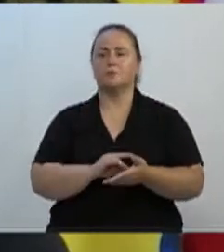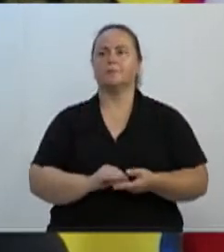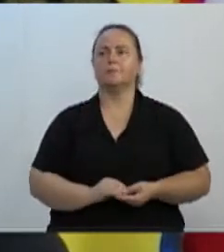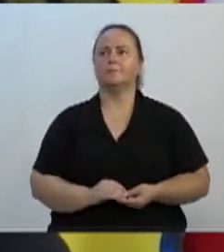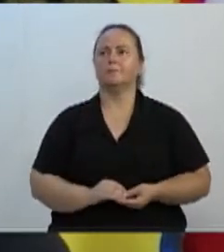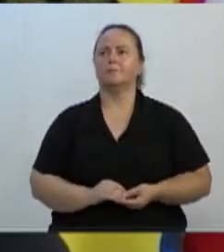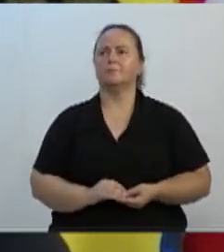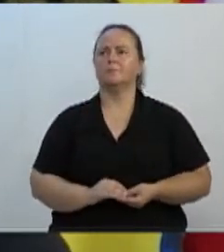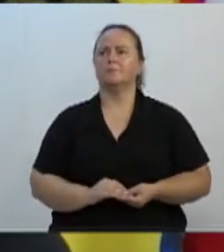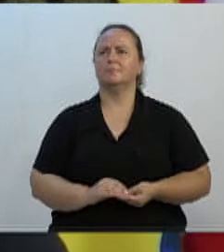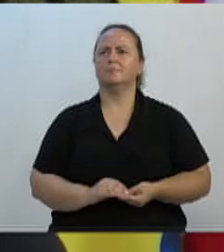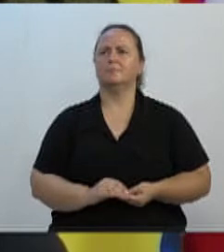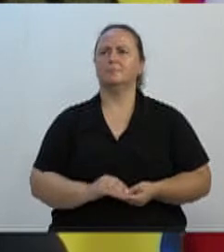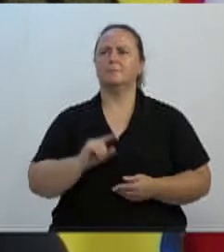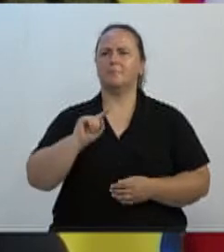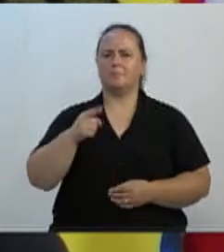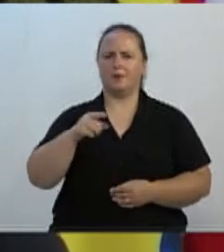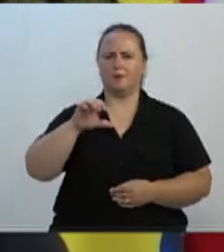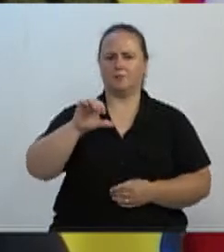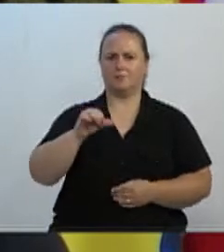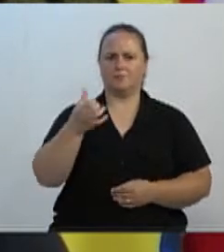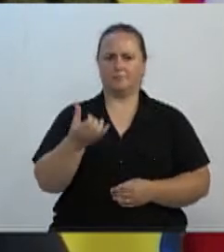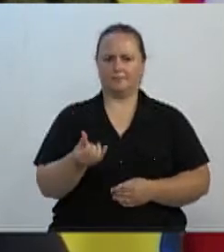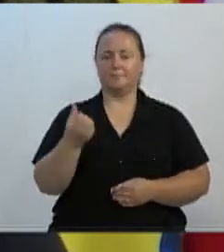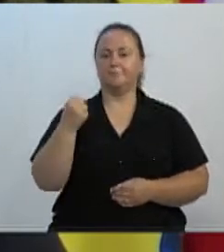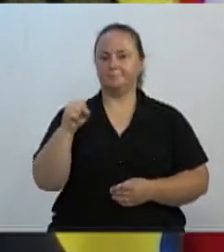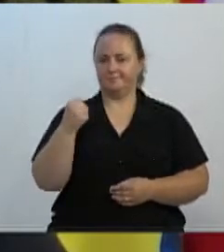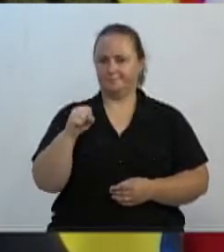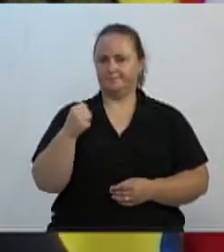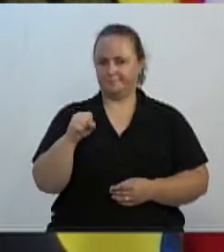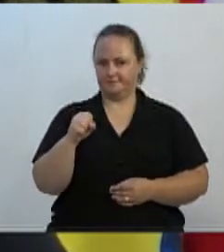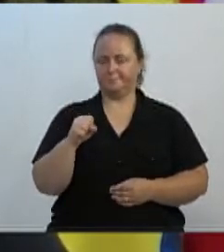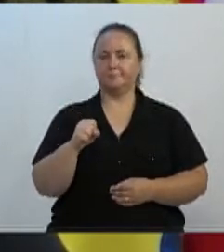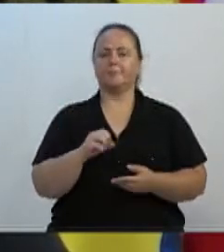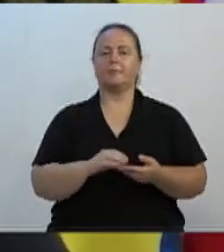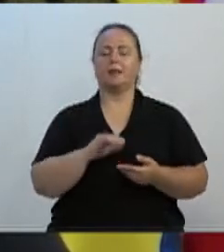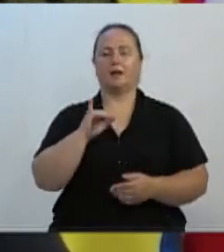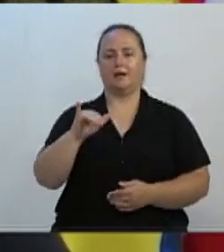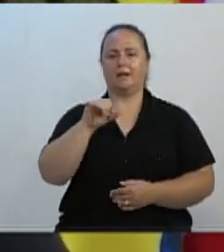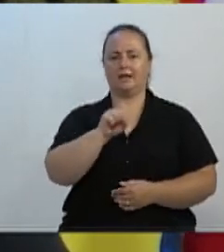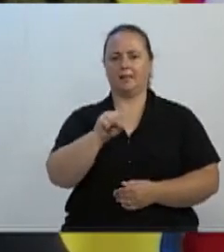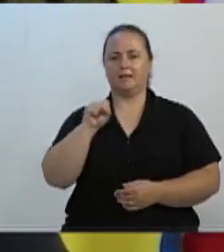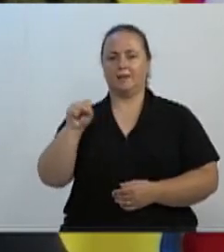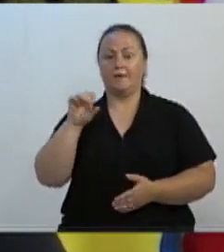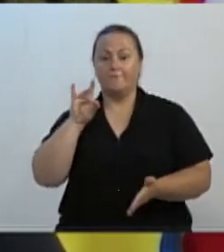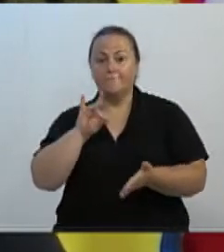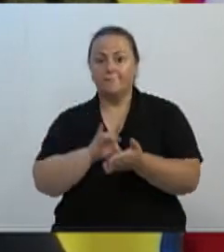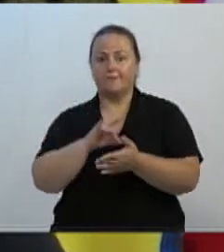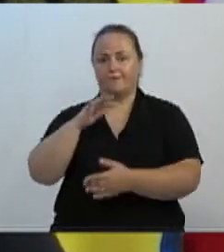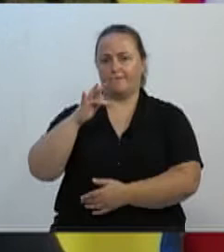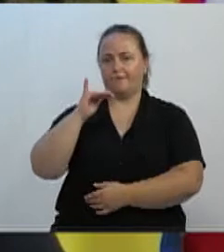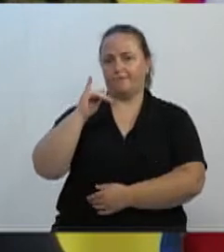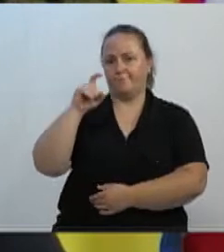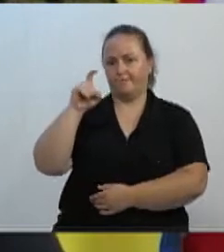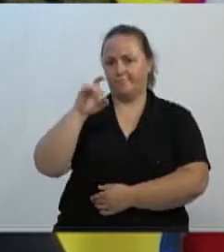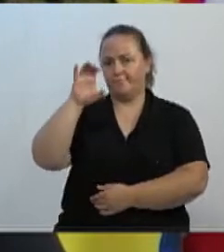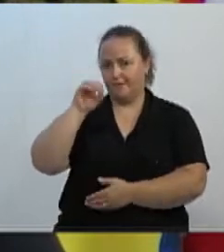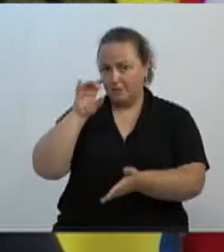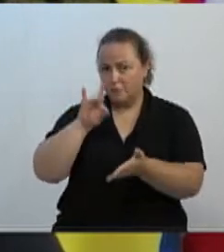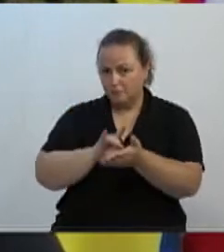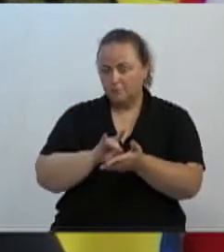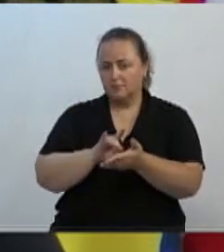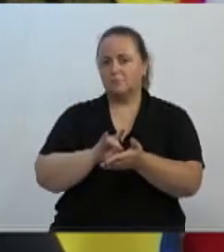Em 1968, o ISS fixo, ele foi instituído através de um decreto-lei,